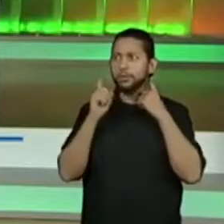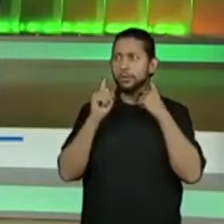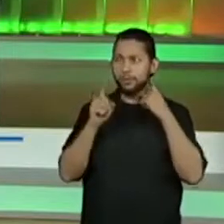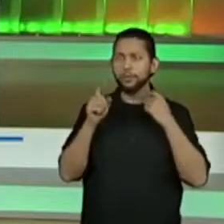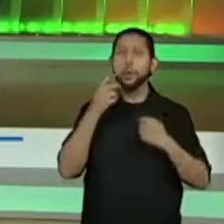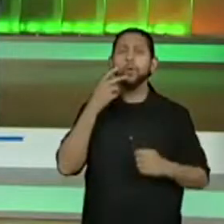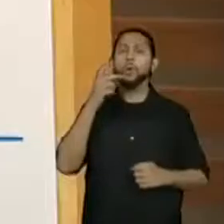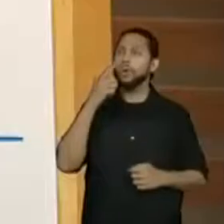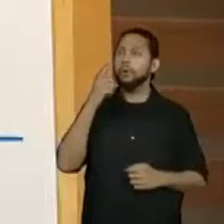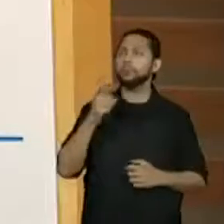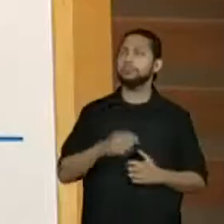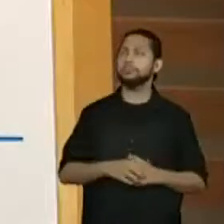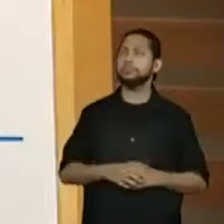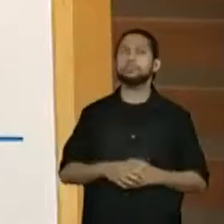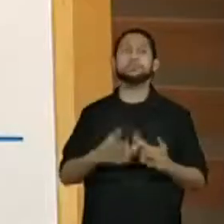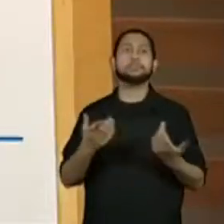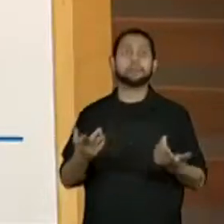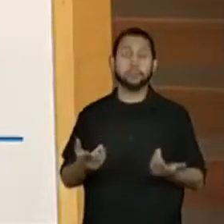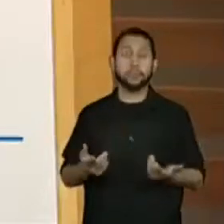aqui.